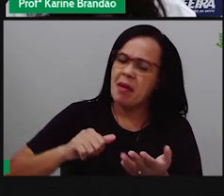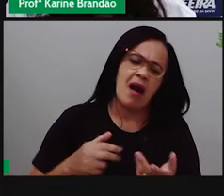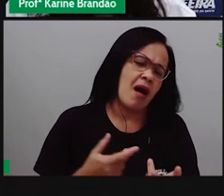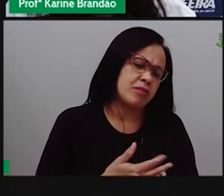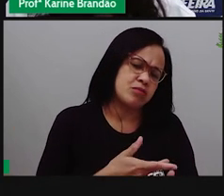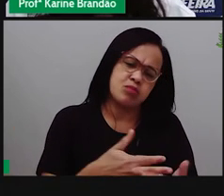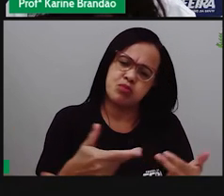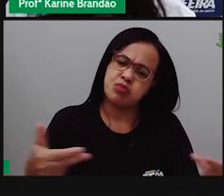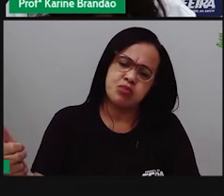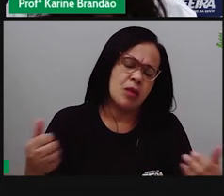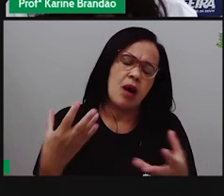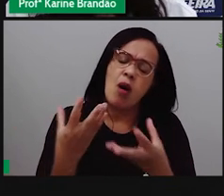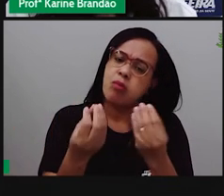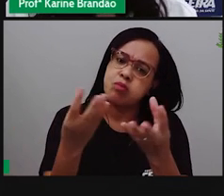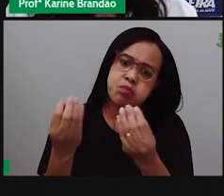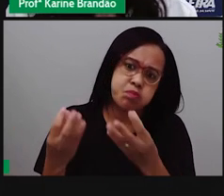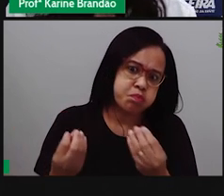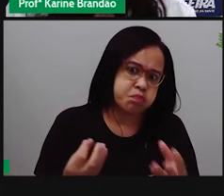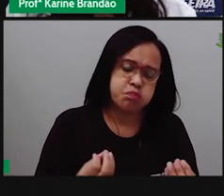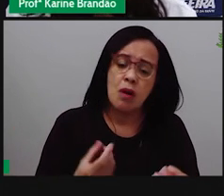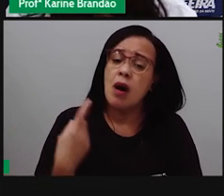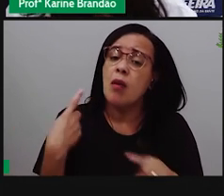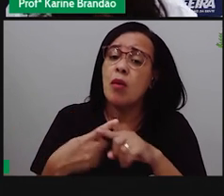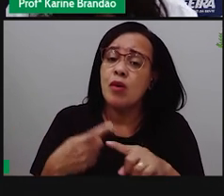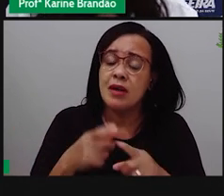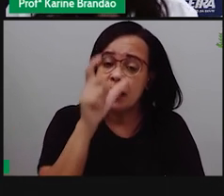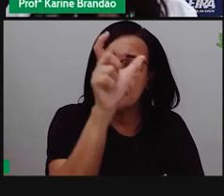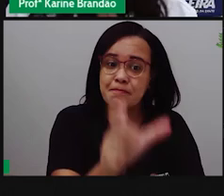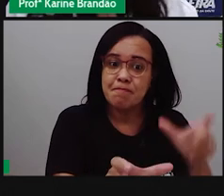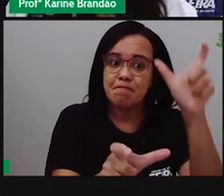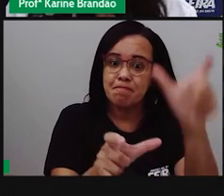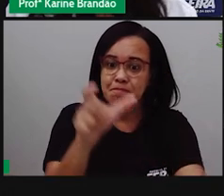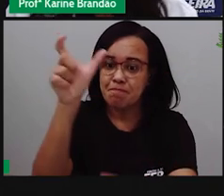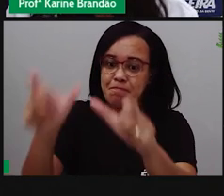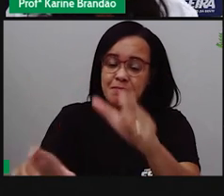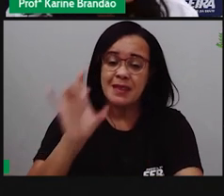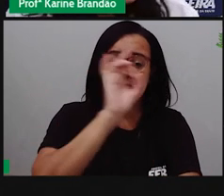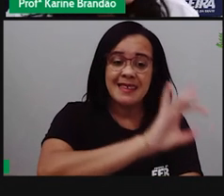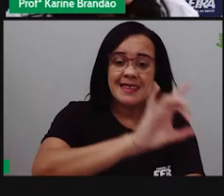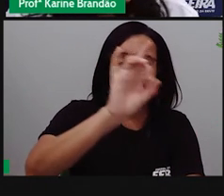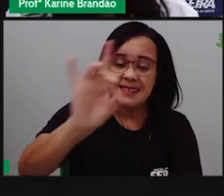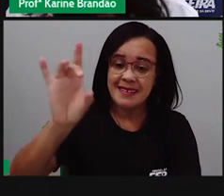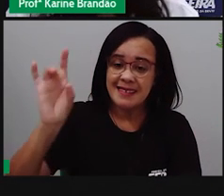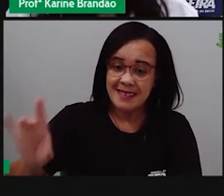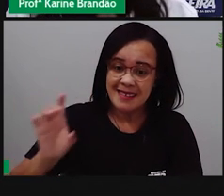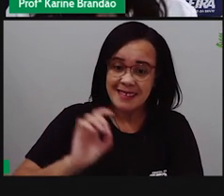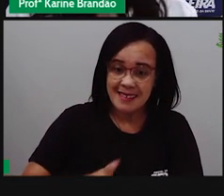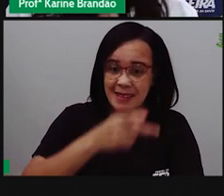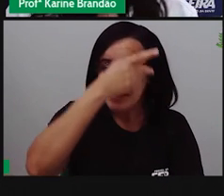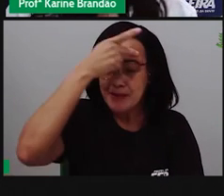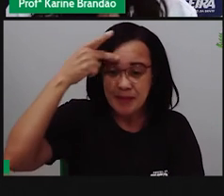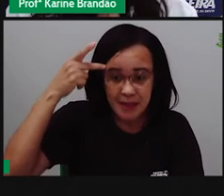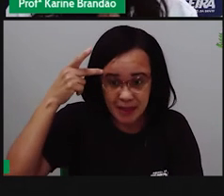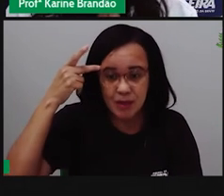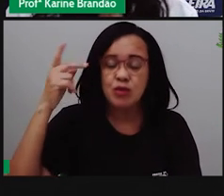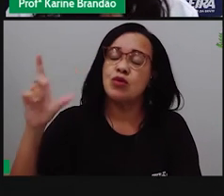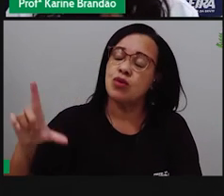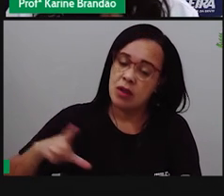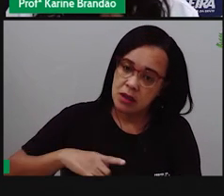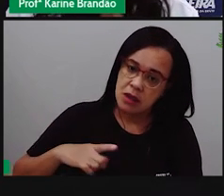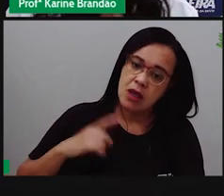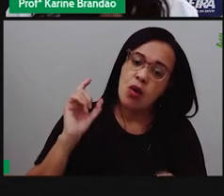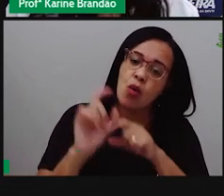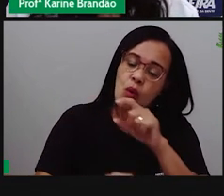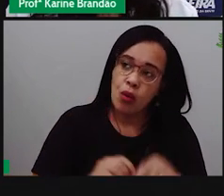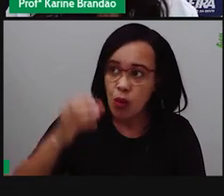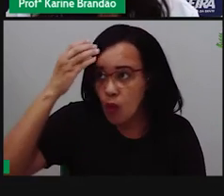indivíduos também estão aqui, eles vão ter uma história própria. Eles vão ter, às vezes, uma religião diferente uns